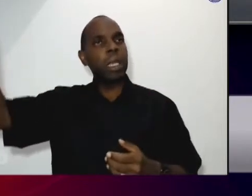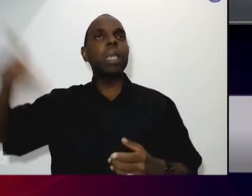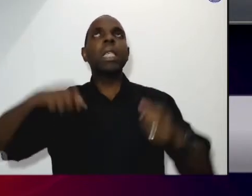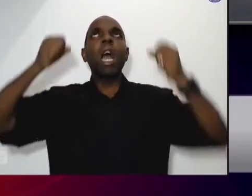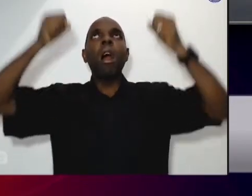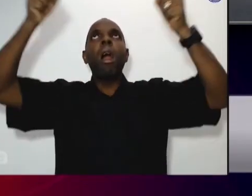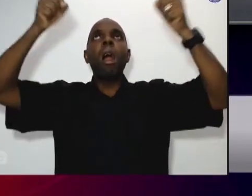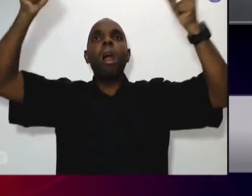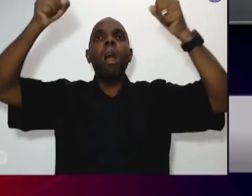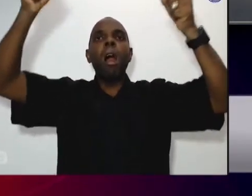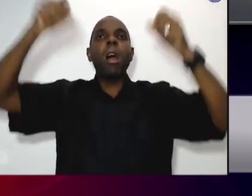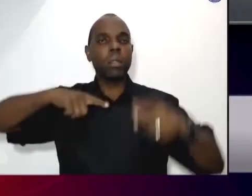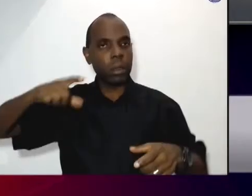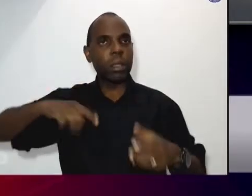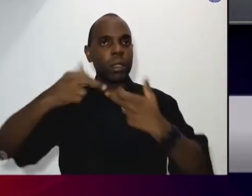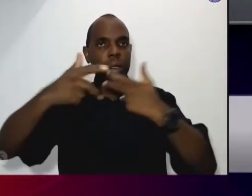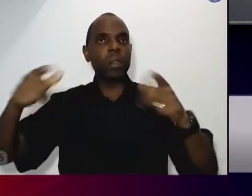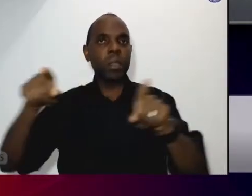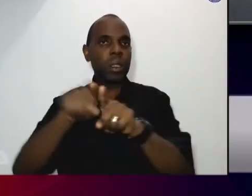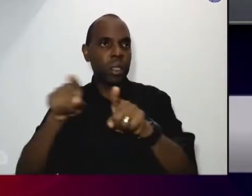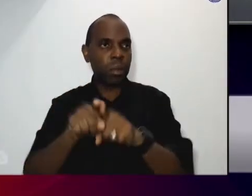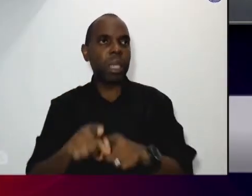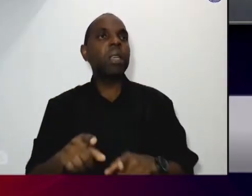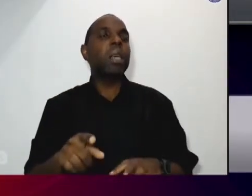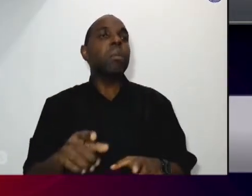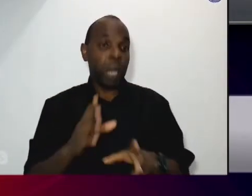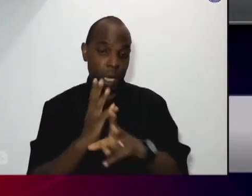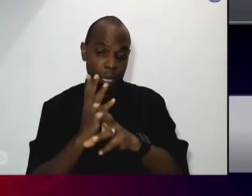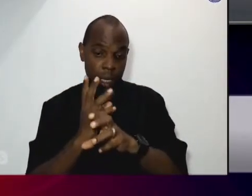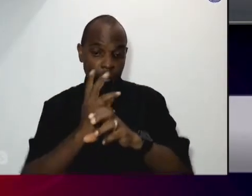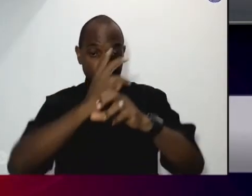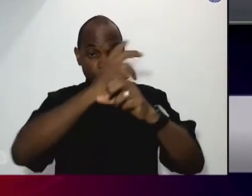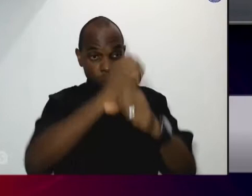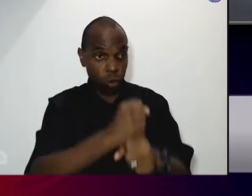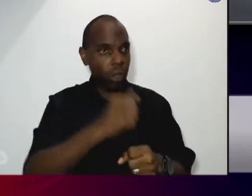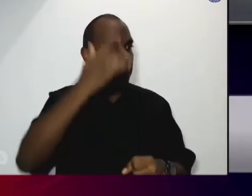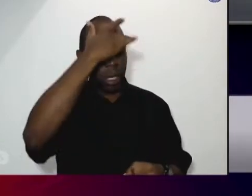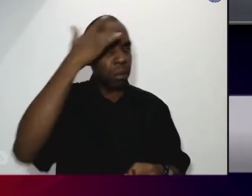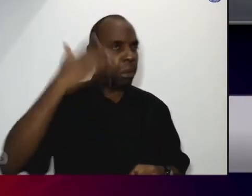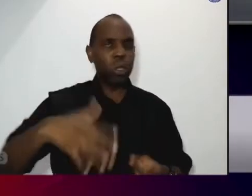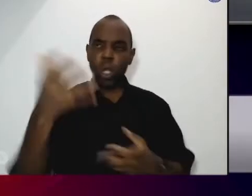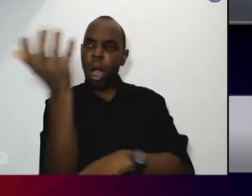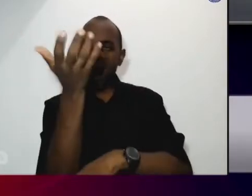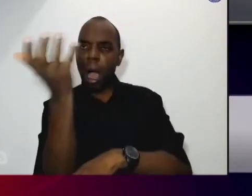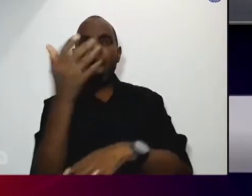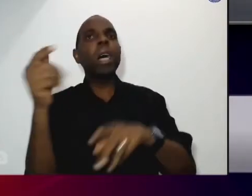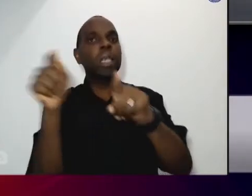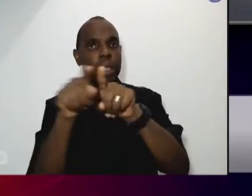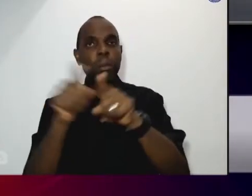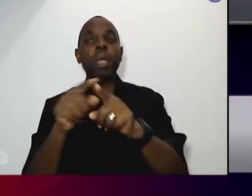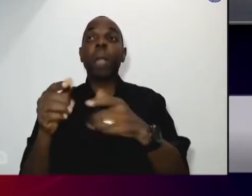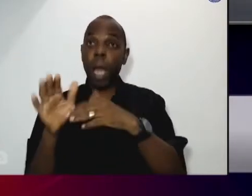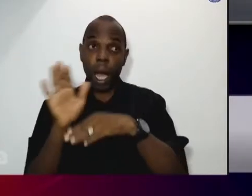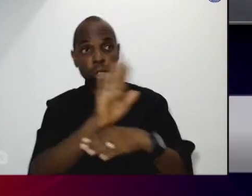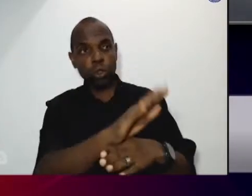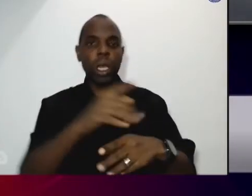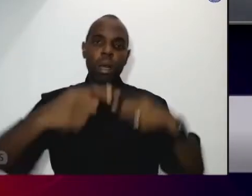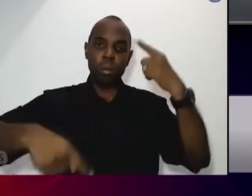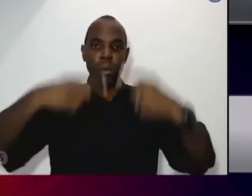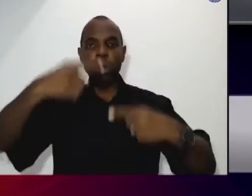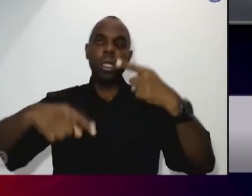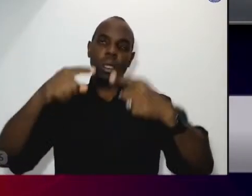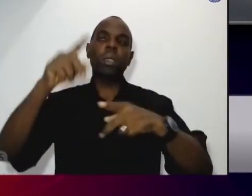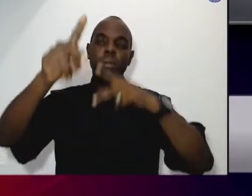lá coloca esse povo no censo para contabilizar para ter números dados para ter políticas públicas em Botucatu nós